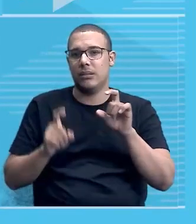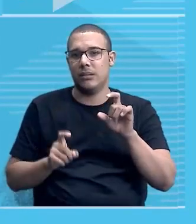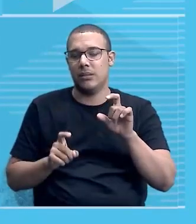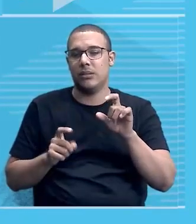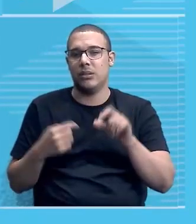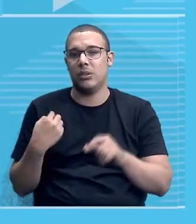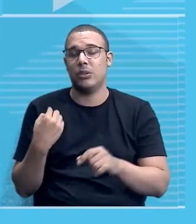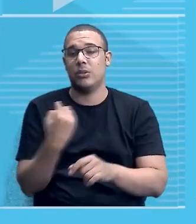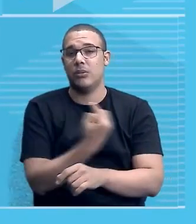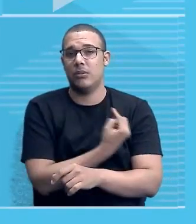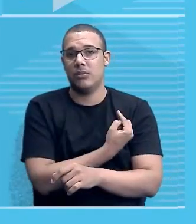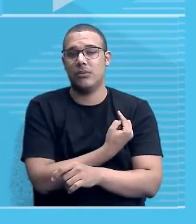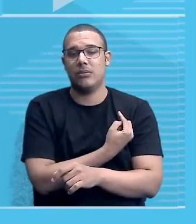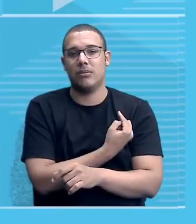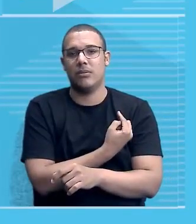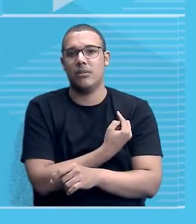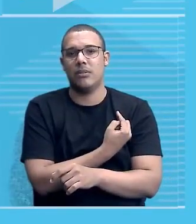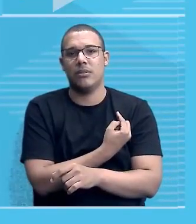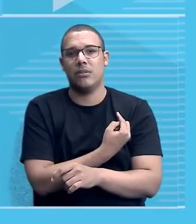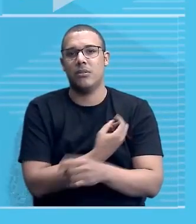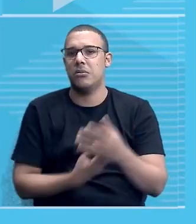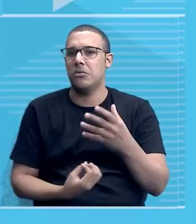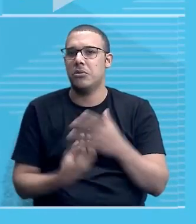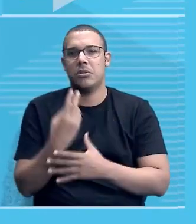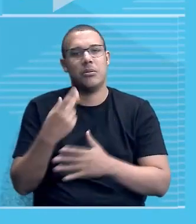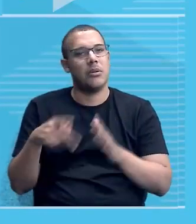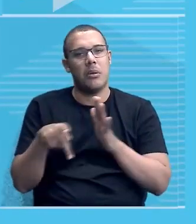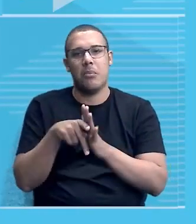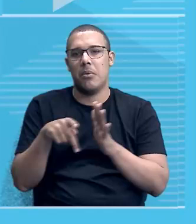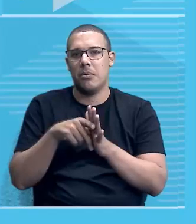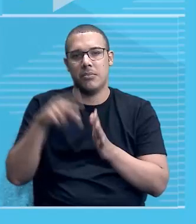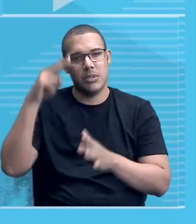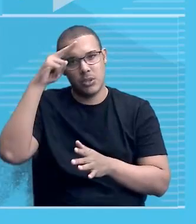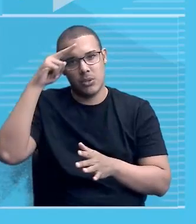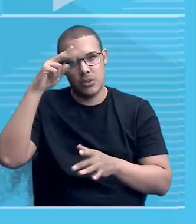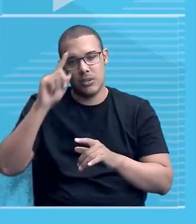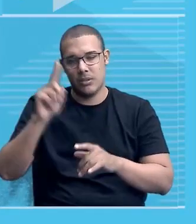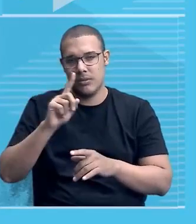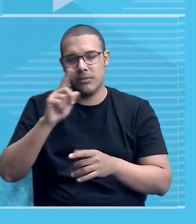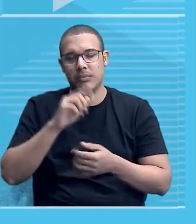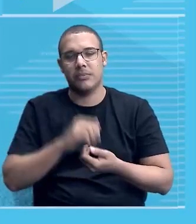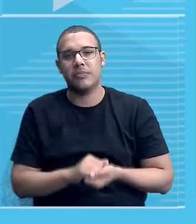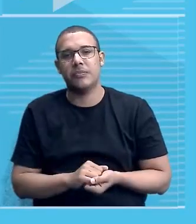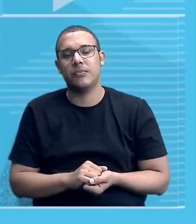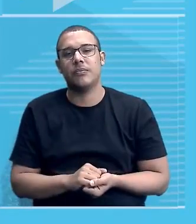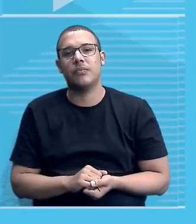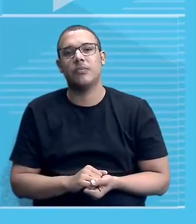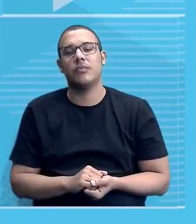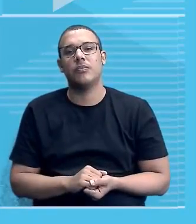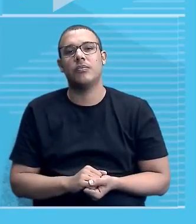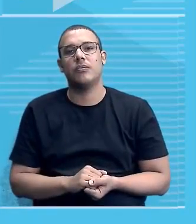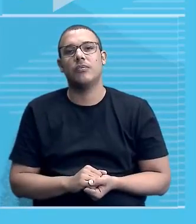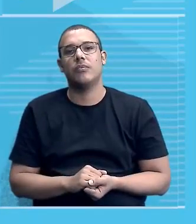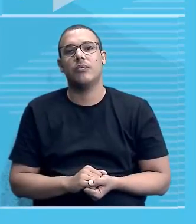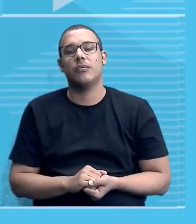nós não fomos agentes da nossa própria história. Tá entendido? Tá? Beleza.